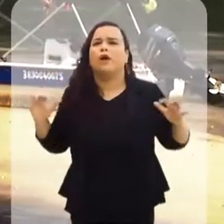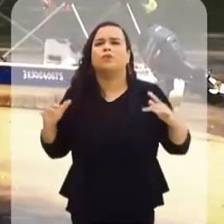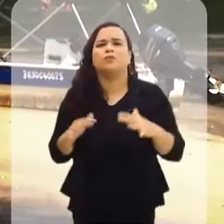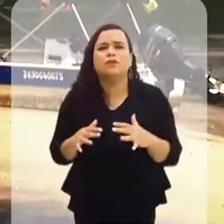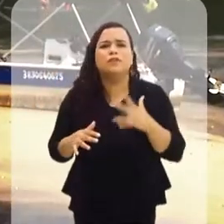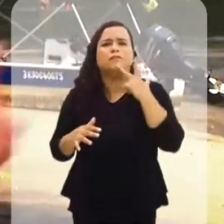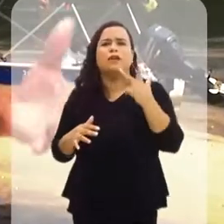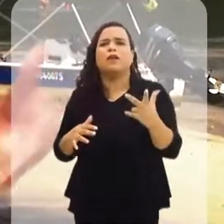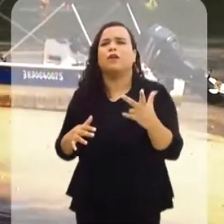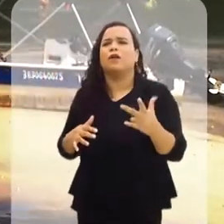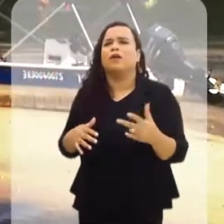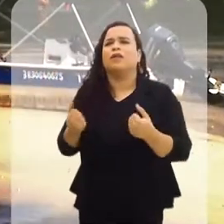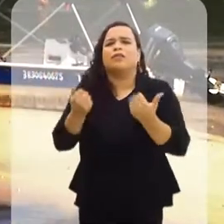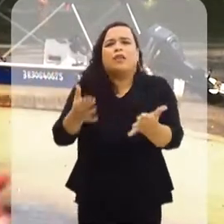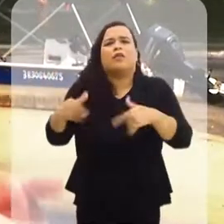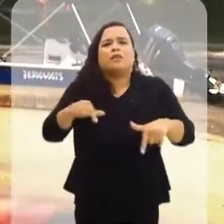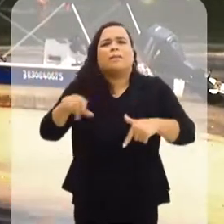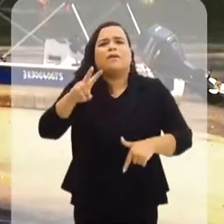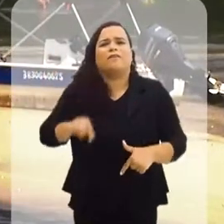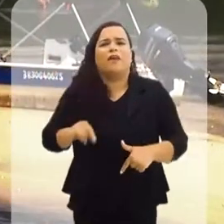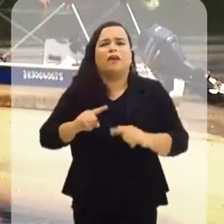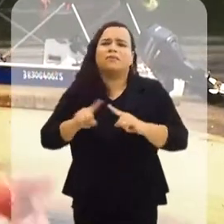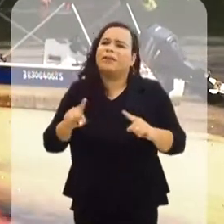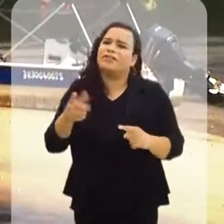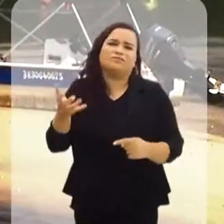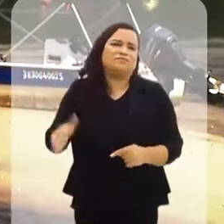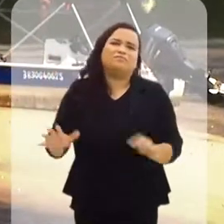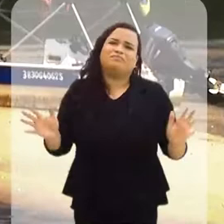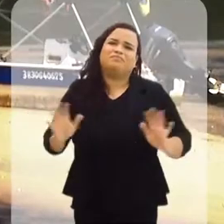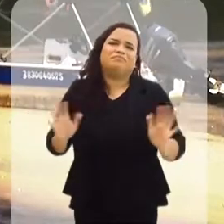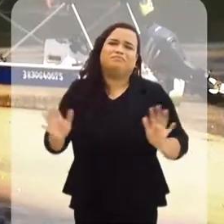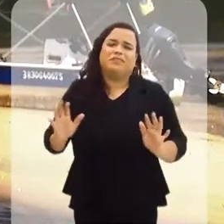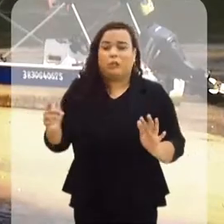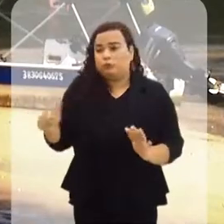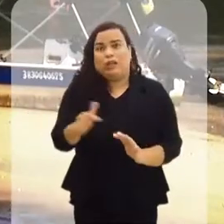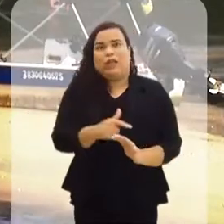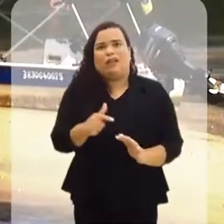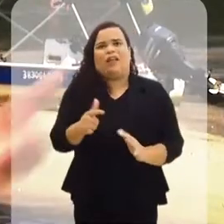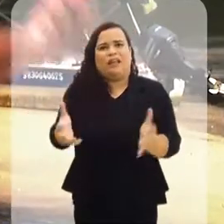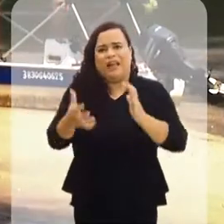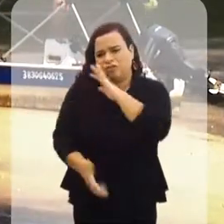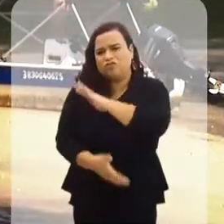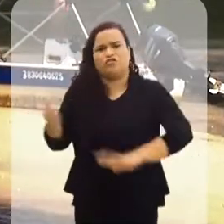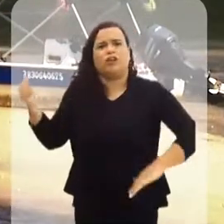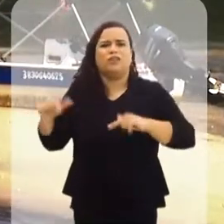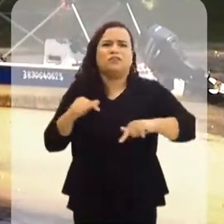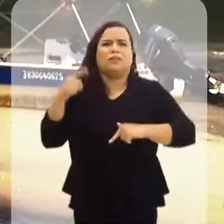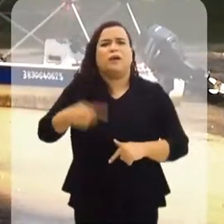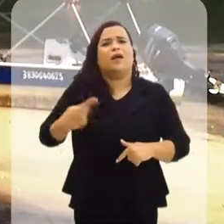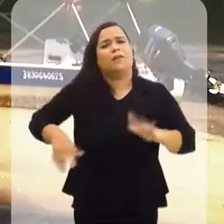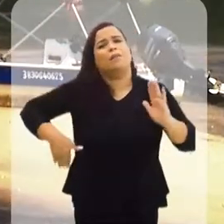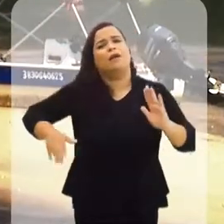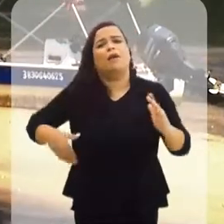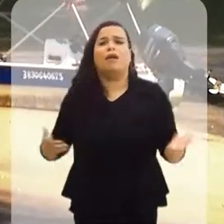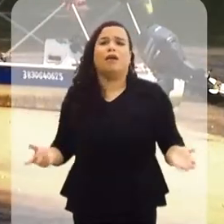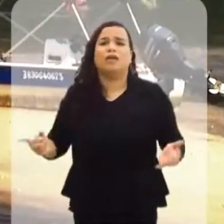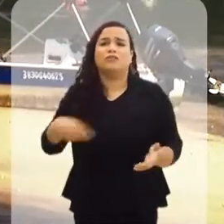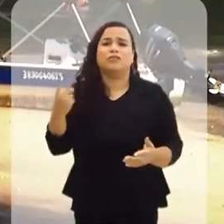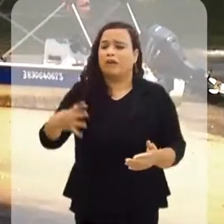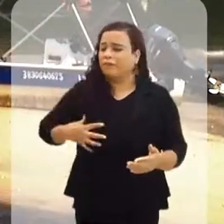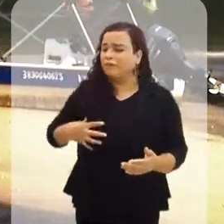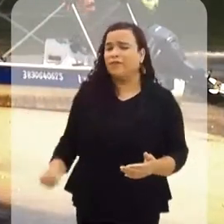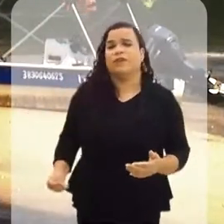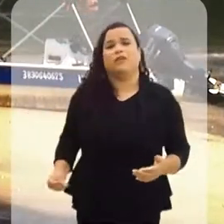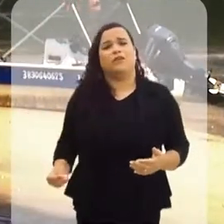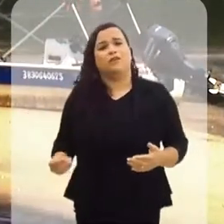reuniu todo mundo, que ia dar 2 mil empregos, que nada. E vieram tirar 3 mil empregos do mar, né. Dá 2 mil